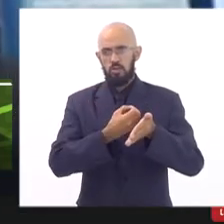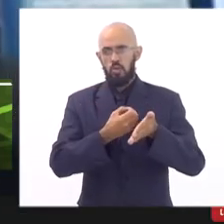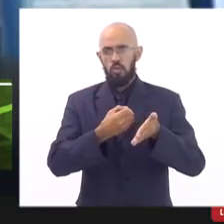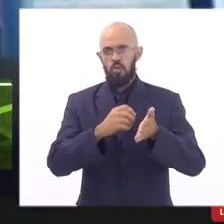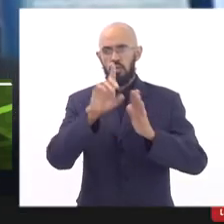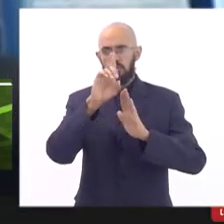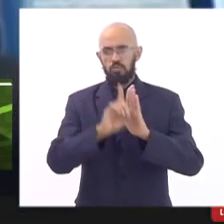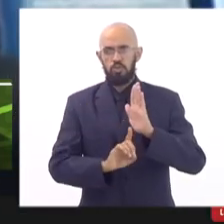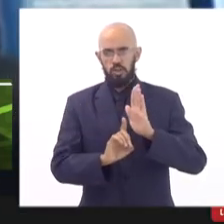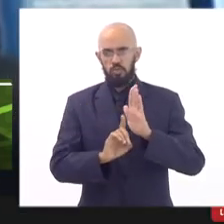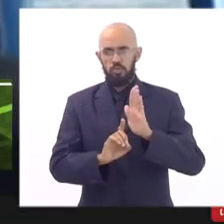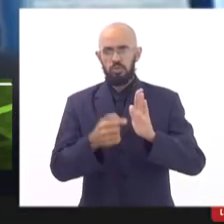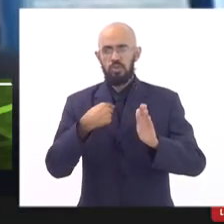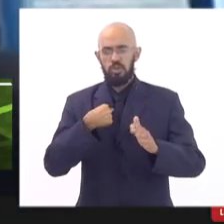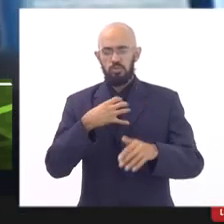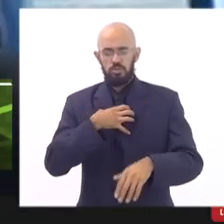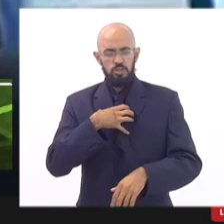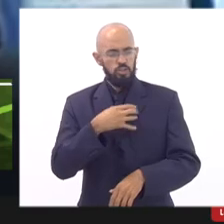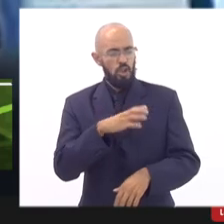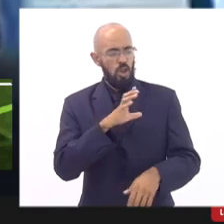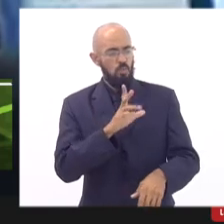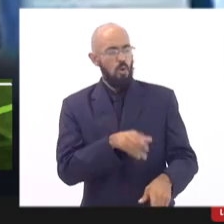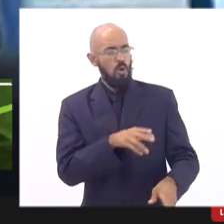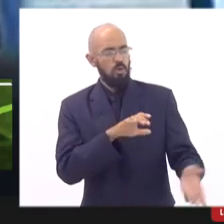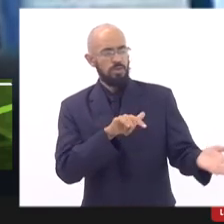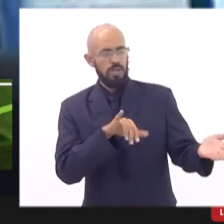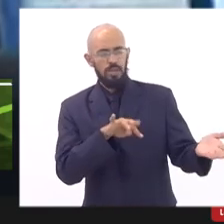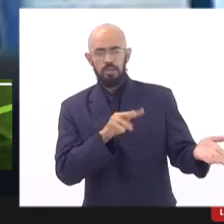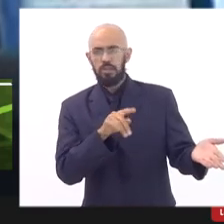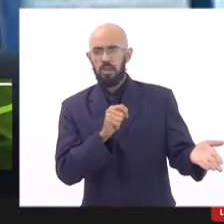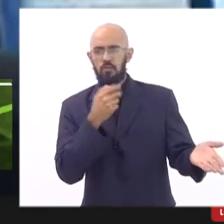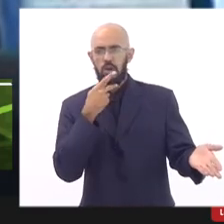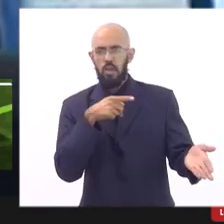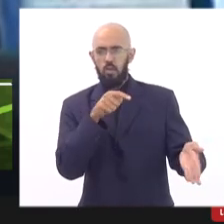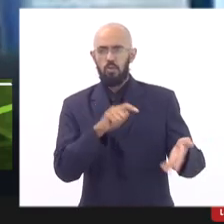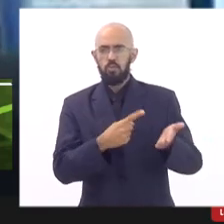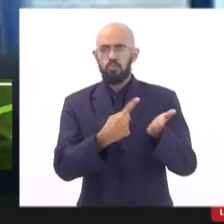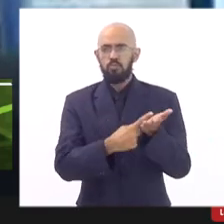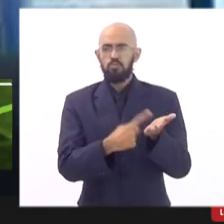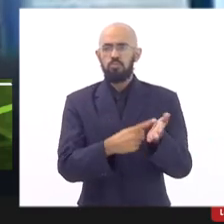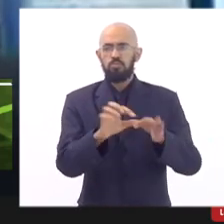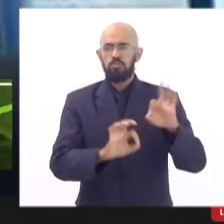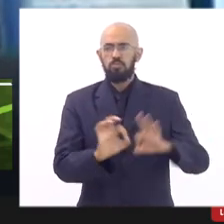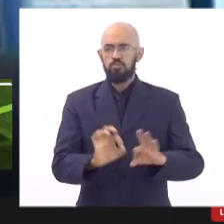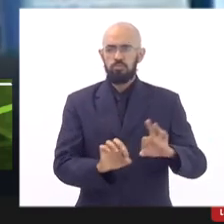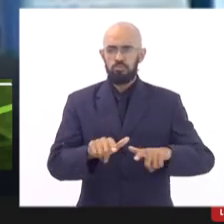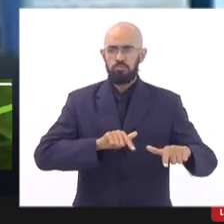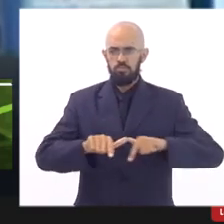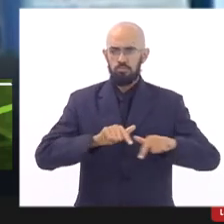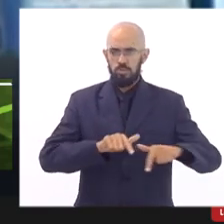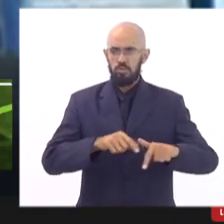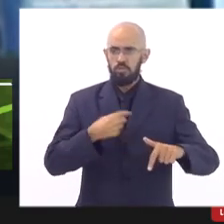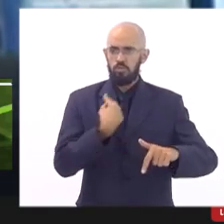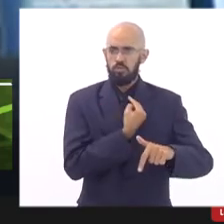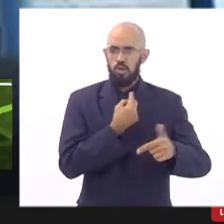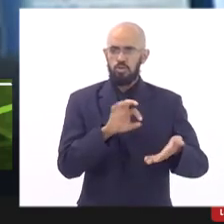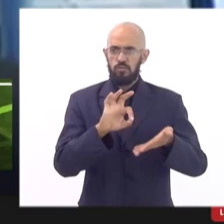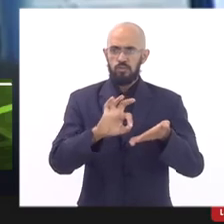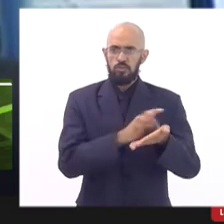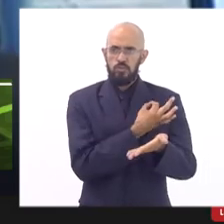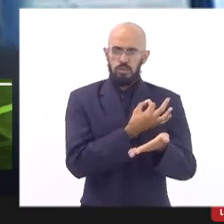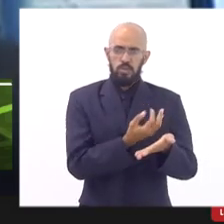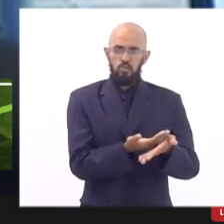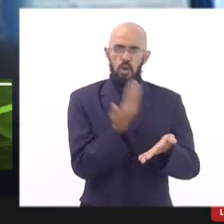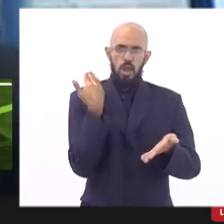eu me senti contemplado na fala da Celinha mas eu só queria acrescentar que a gente já vem assinando esses termos de